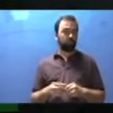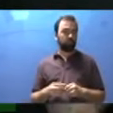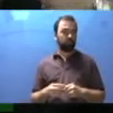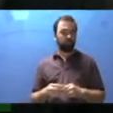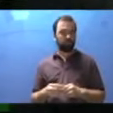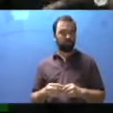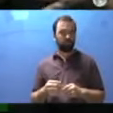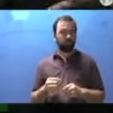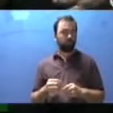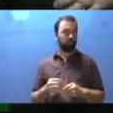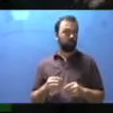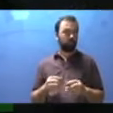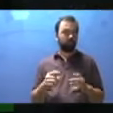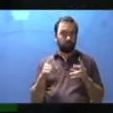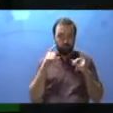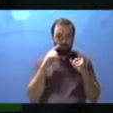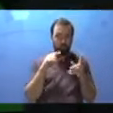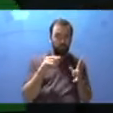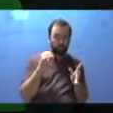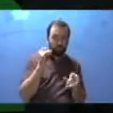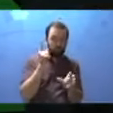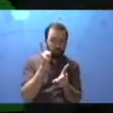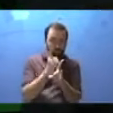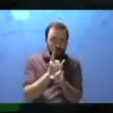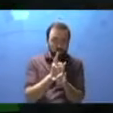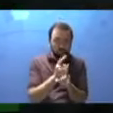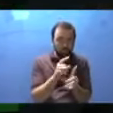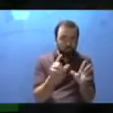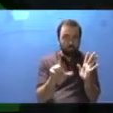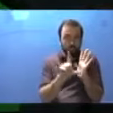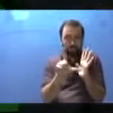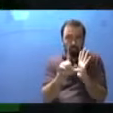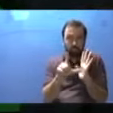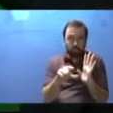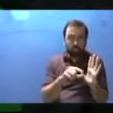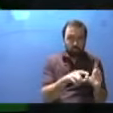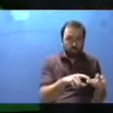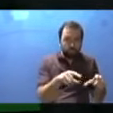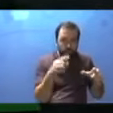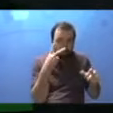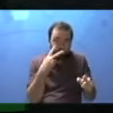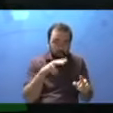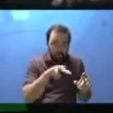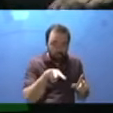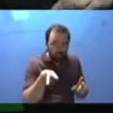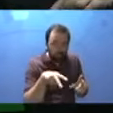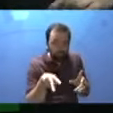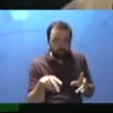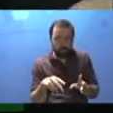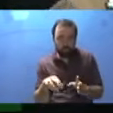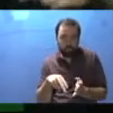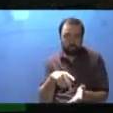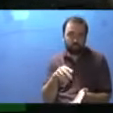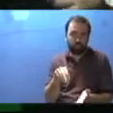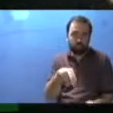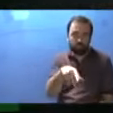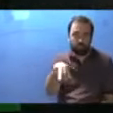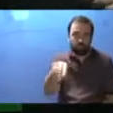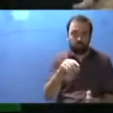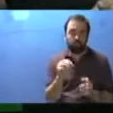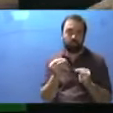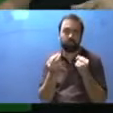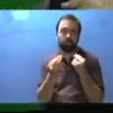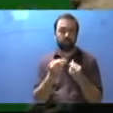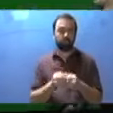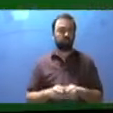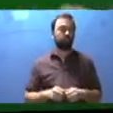Você precisa achar uma loja? Não sabe onde fica? Lá sempre tem assim, essa planta baixa que é esse desenho. Você olha para onde você vai percorrer para chegar